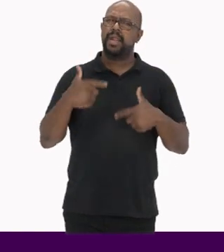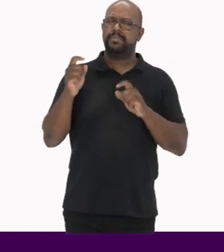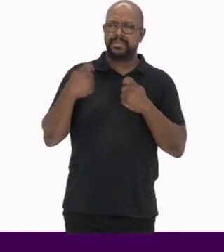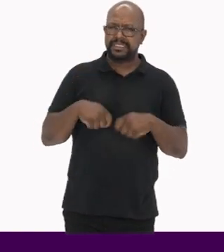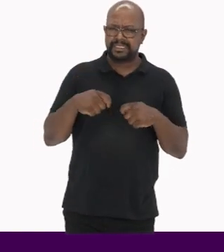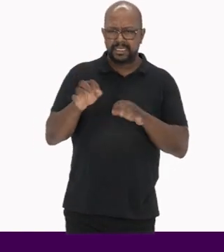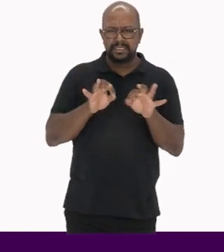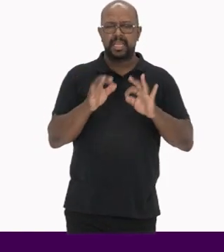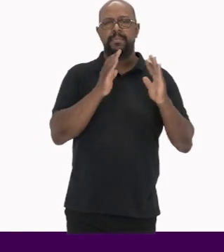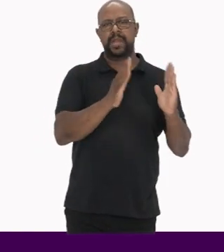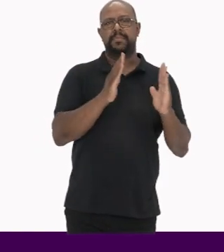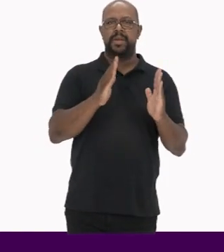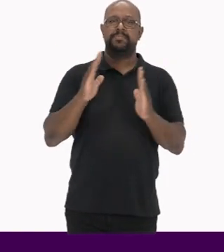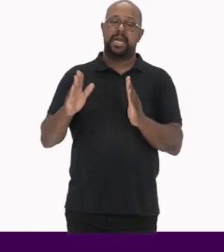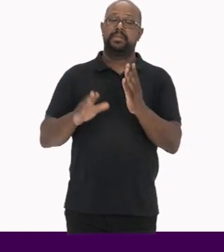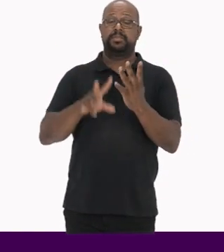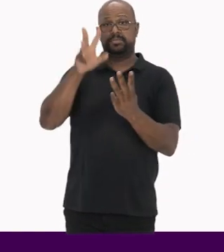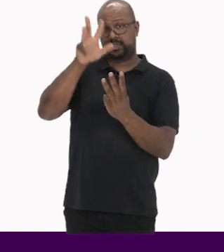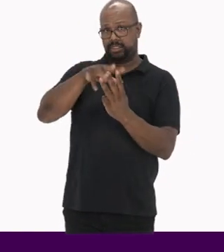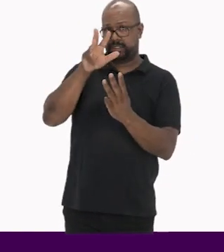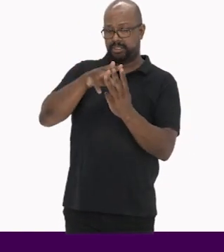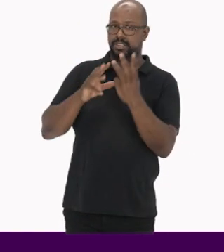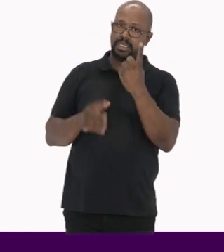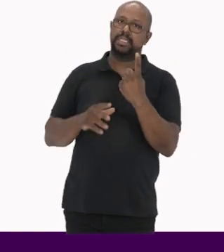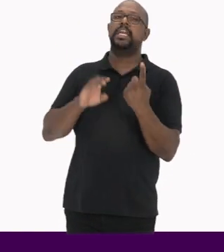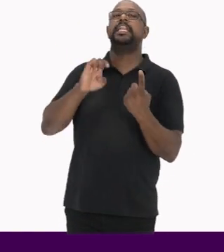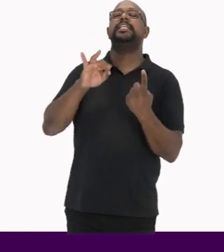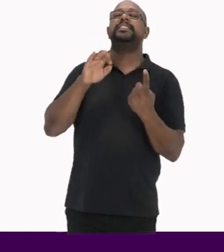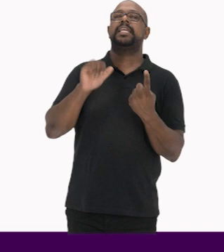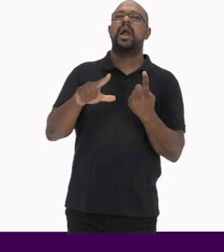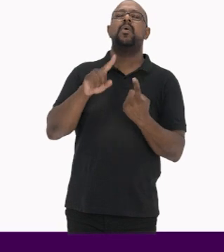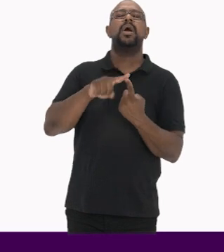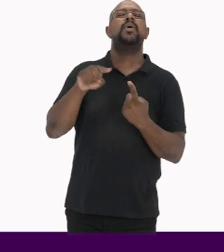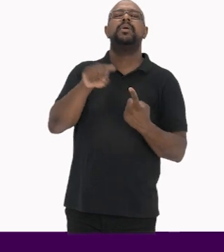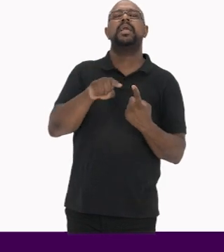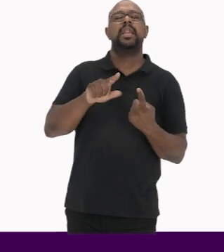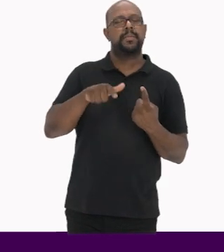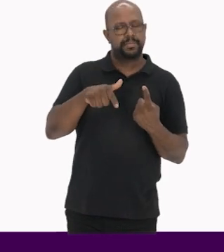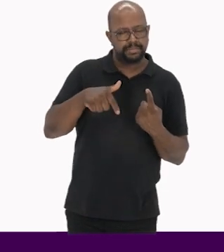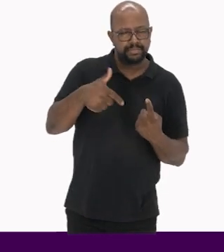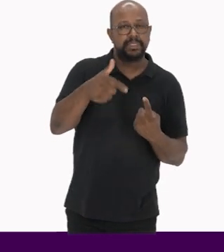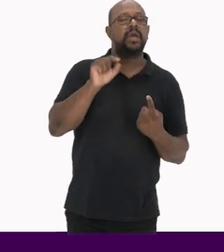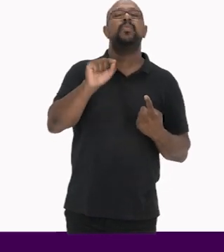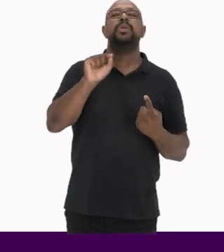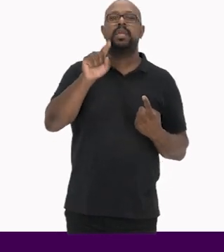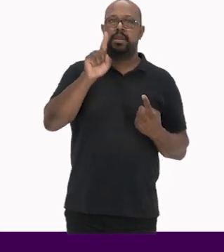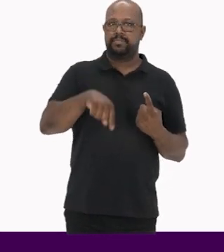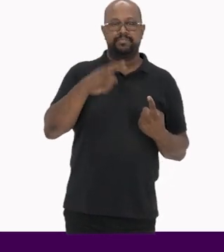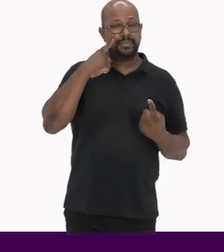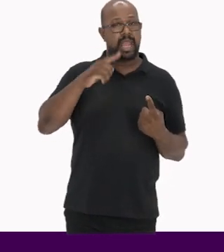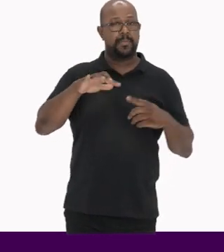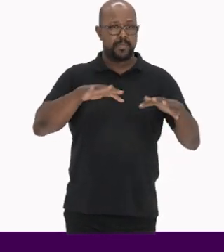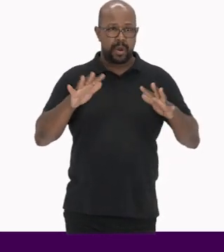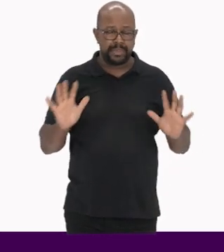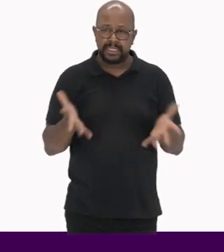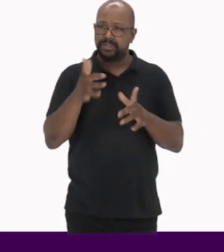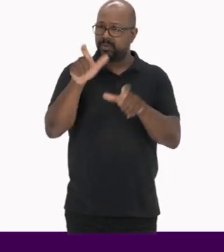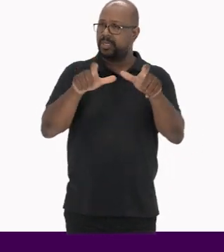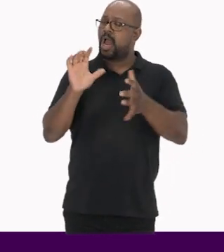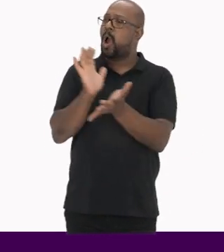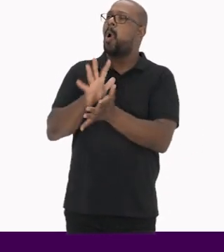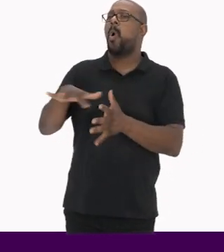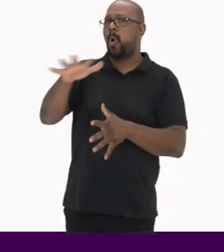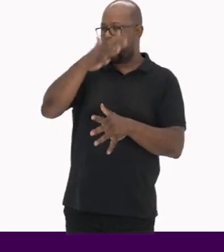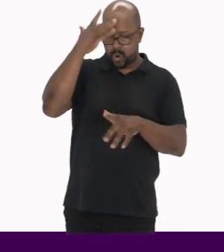precisa ser organizado em etapas Então aqui temos três A etapa inicial consiste na realização das seguintes ações A mobilização da